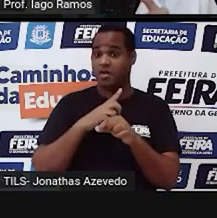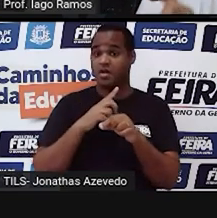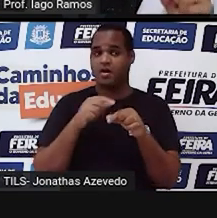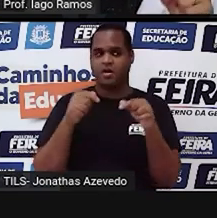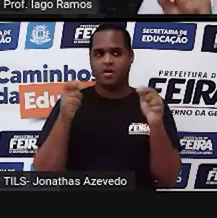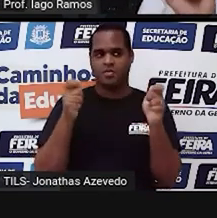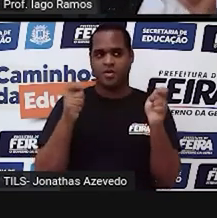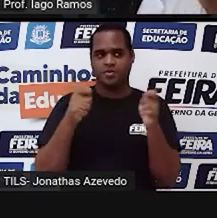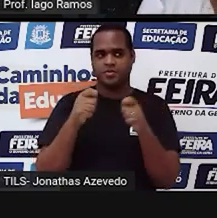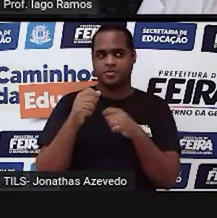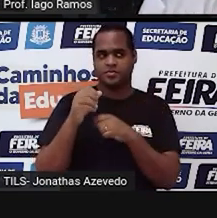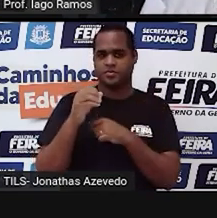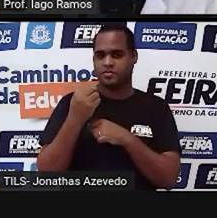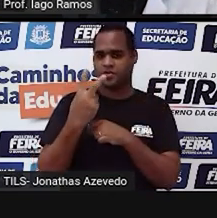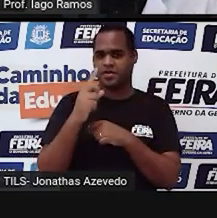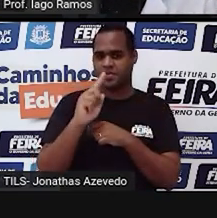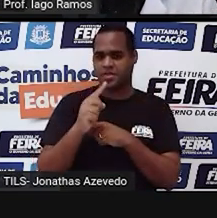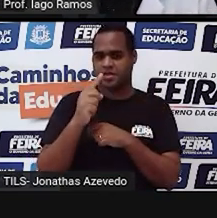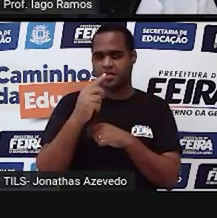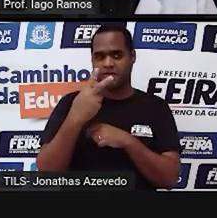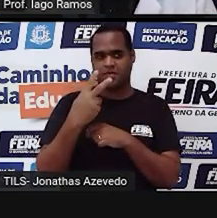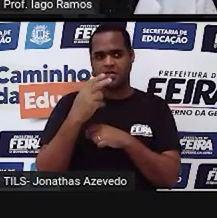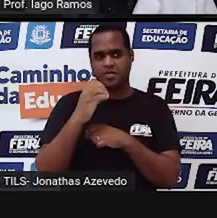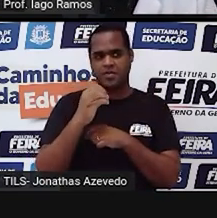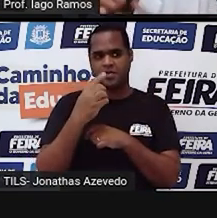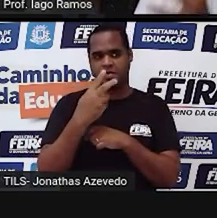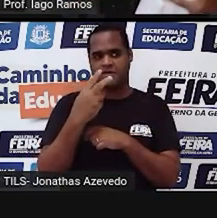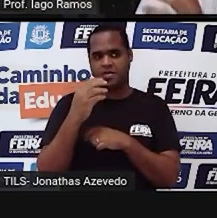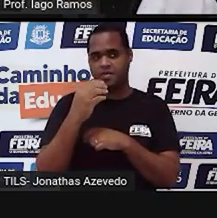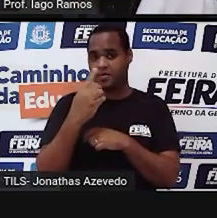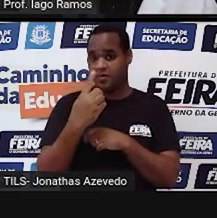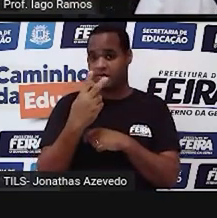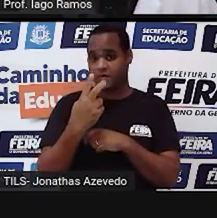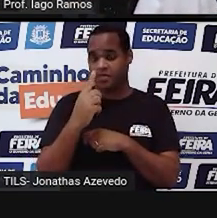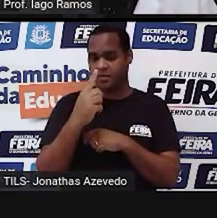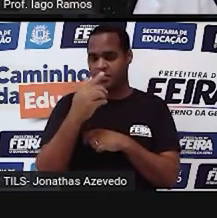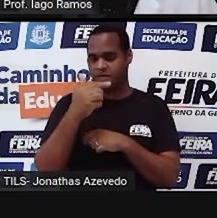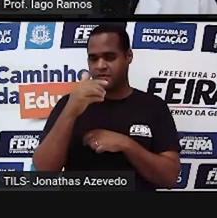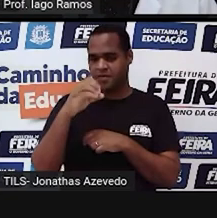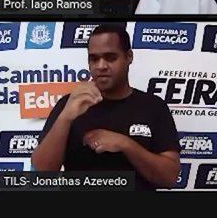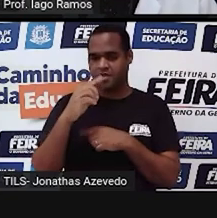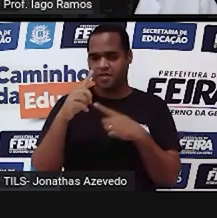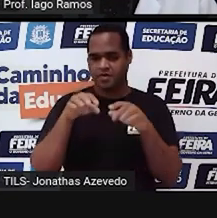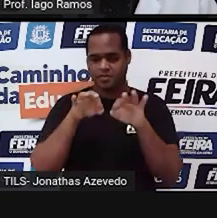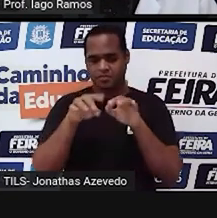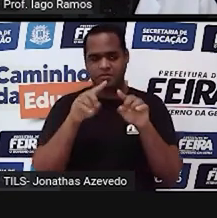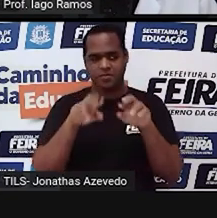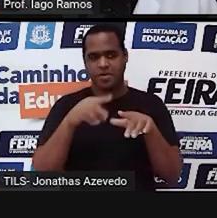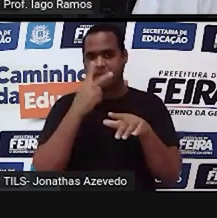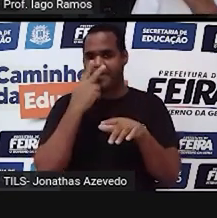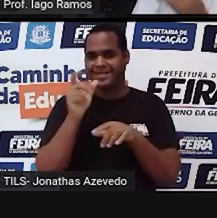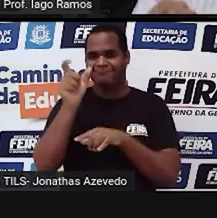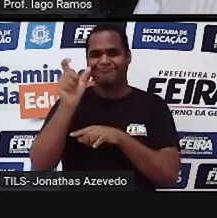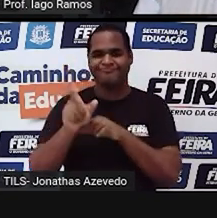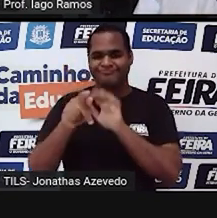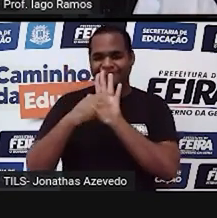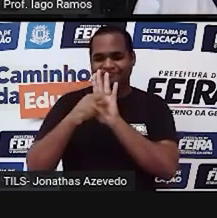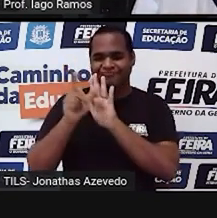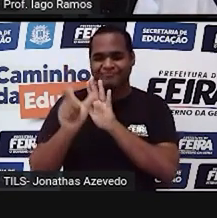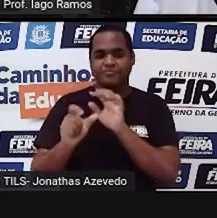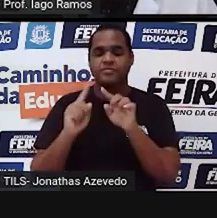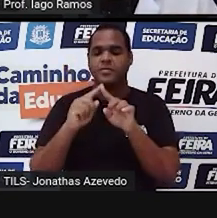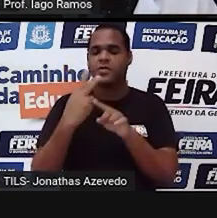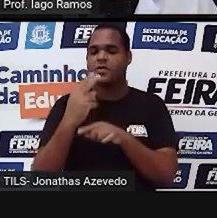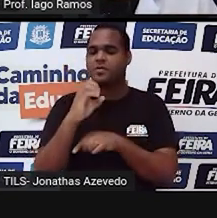virar 2.120. Então o nosso sistema tem essa característica. O 2021